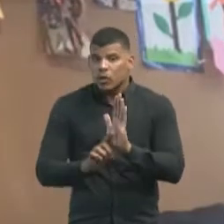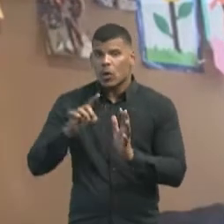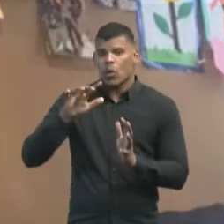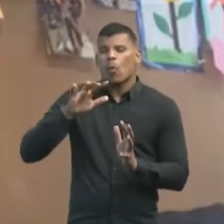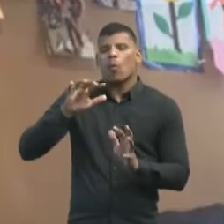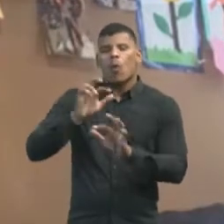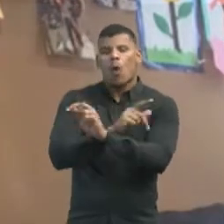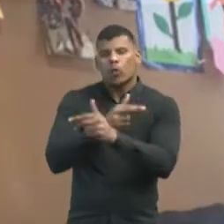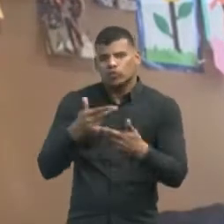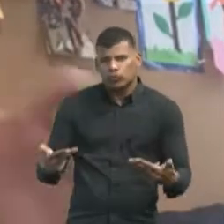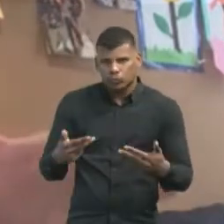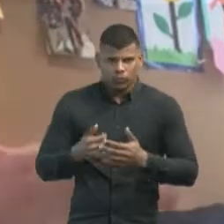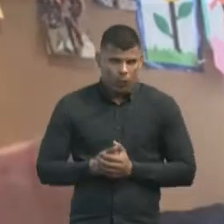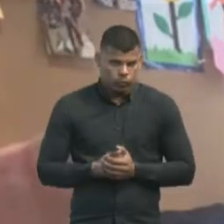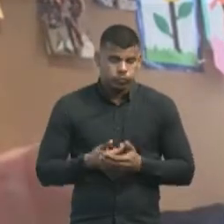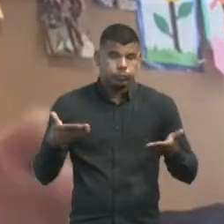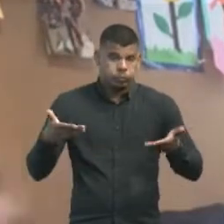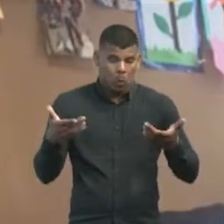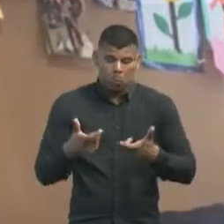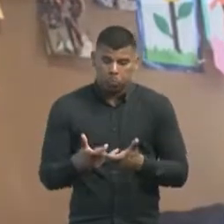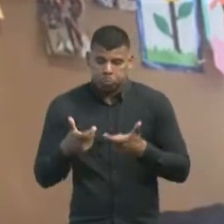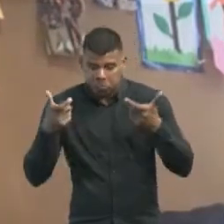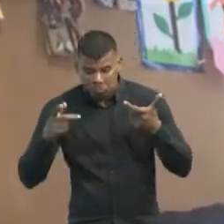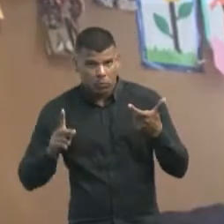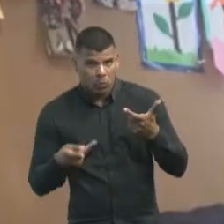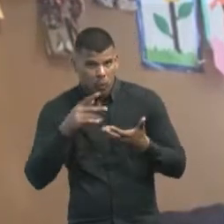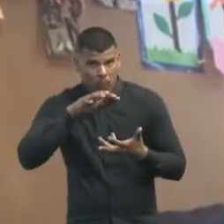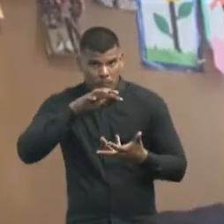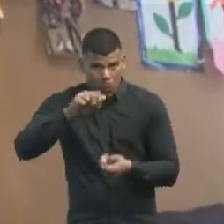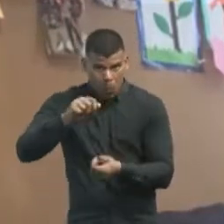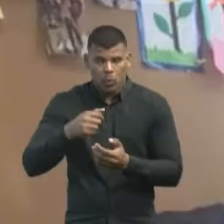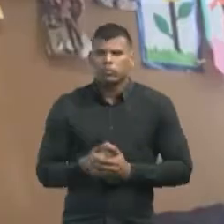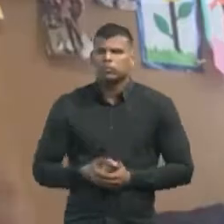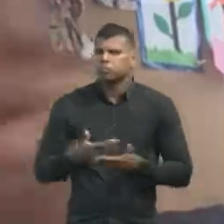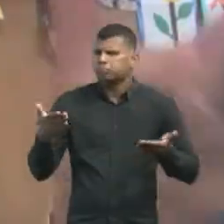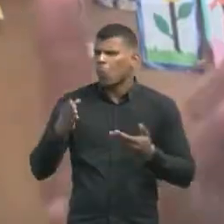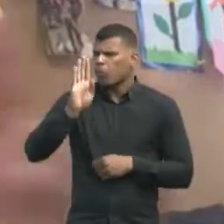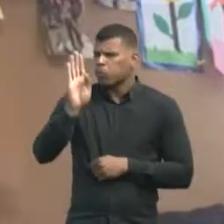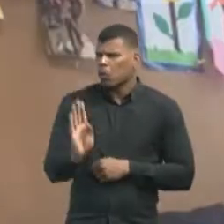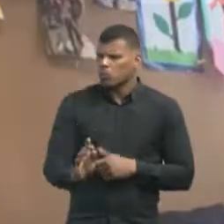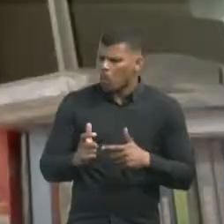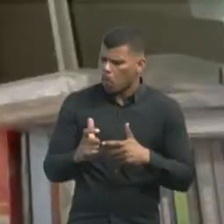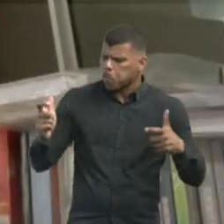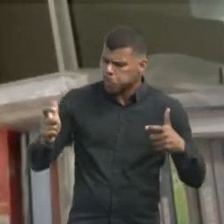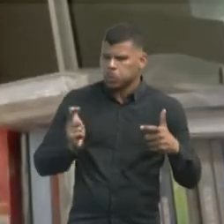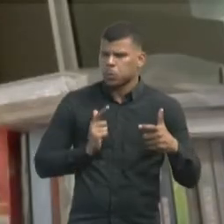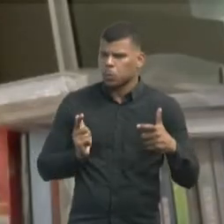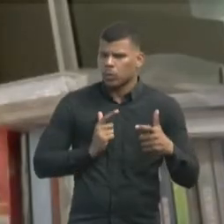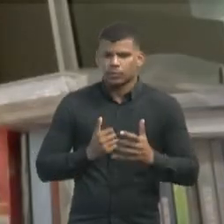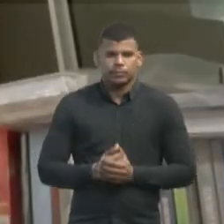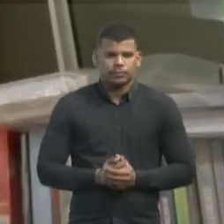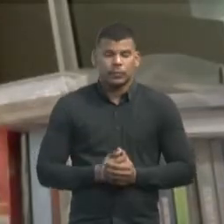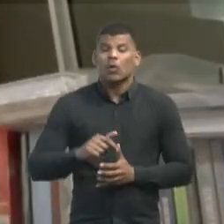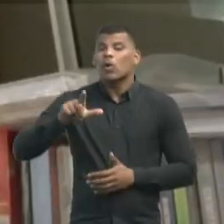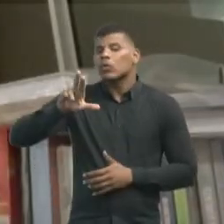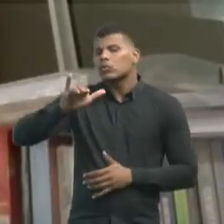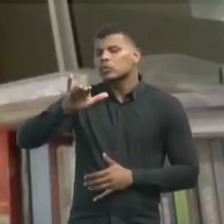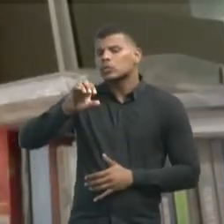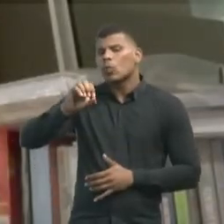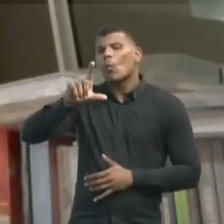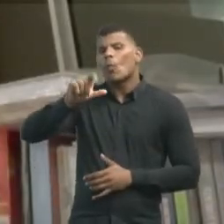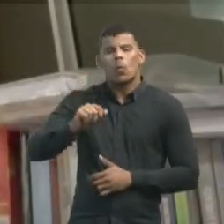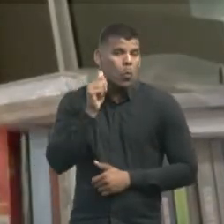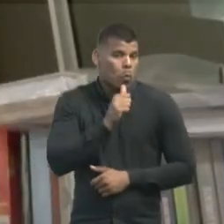que é uma teoria que vem ganhando espaço no mundo inteiro e que no Brasil ganha cada vez mais espaço. Lucila Cabral é presidente da